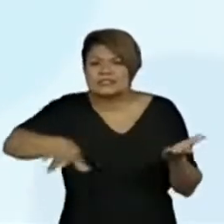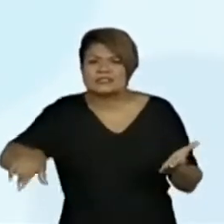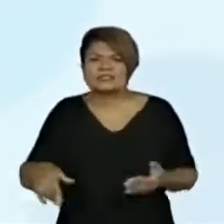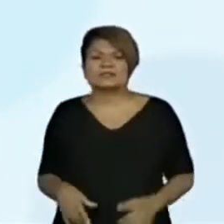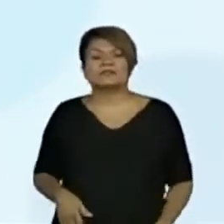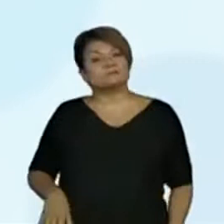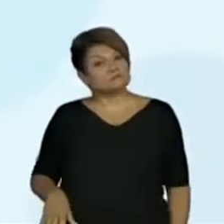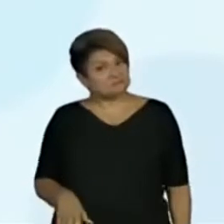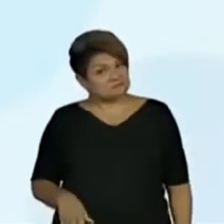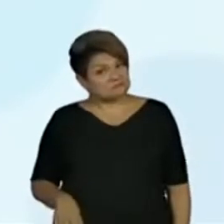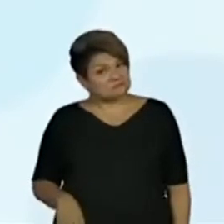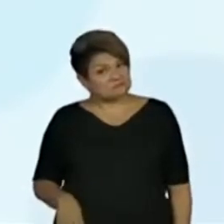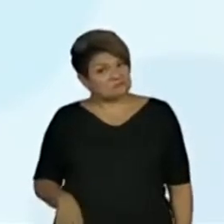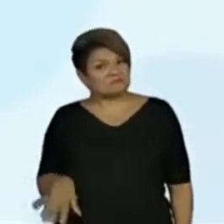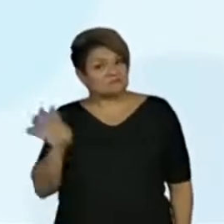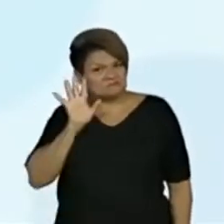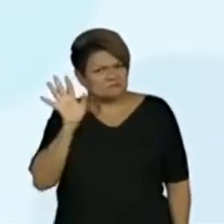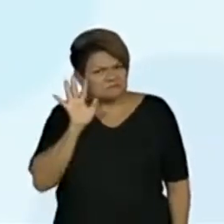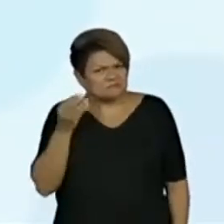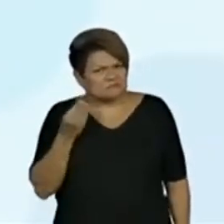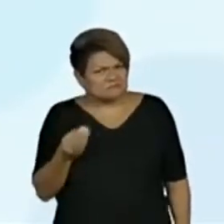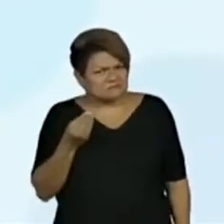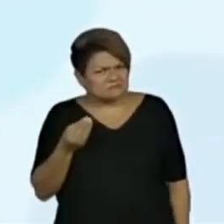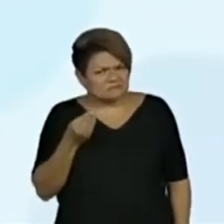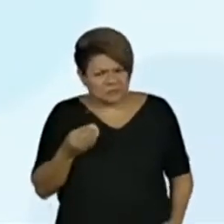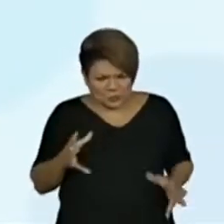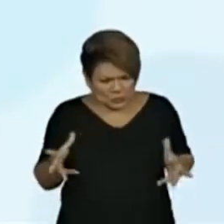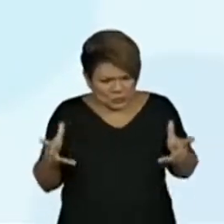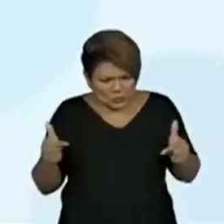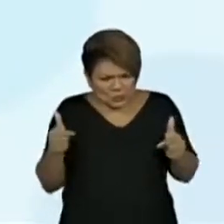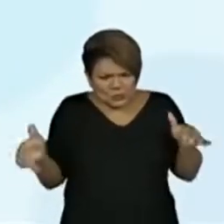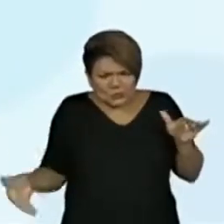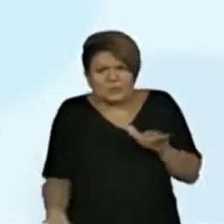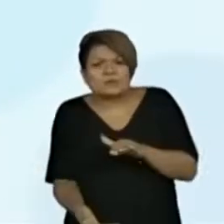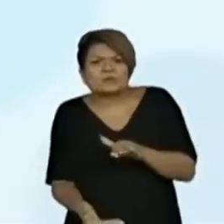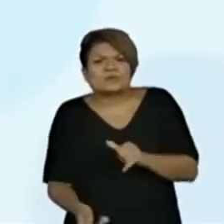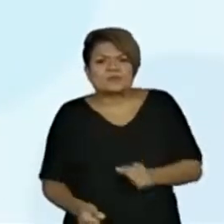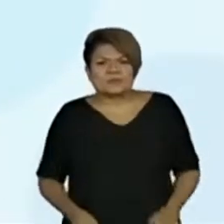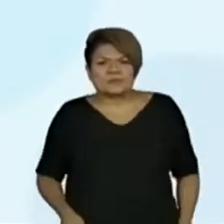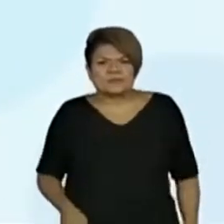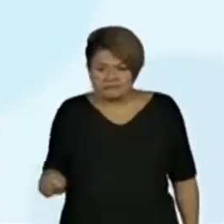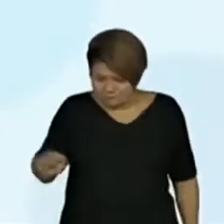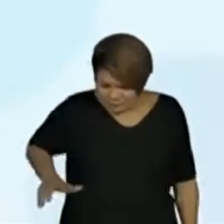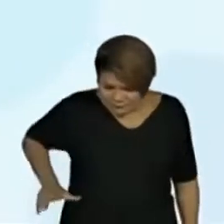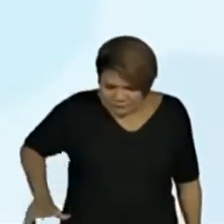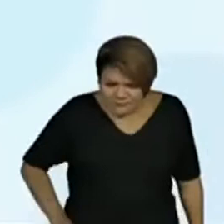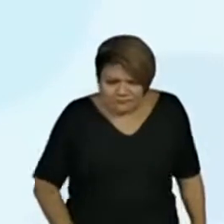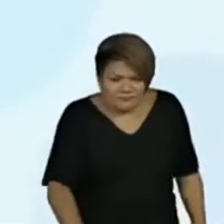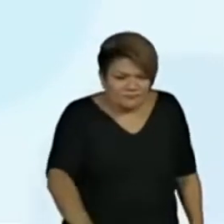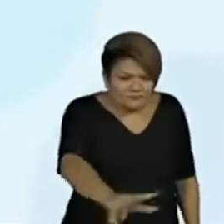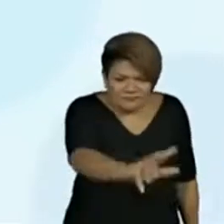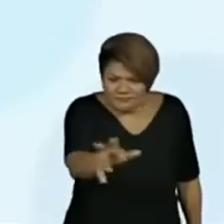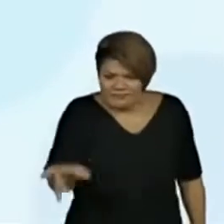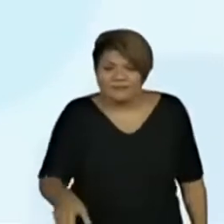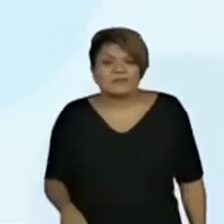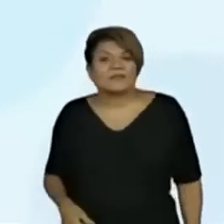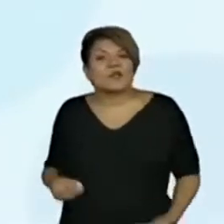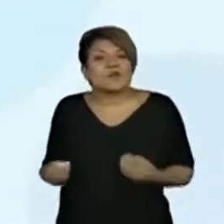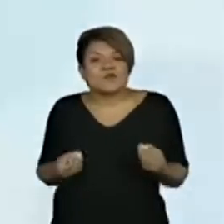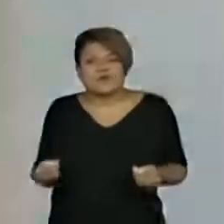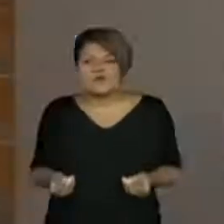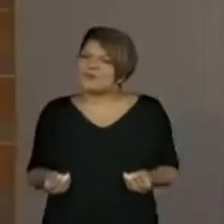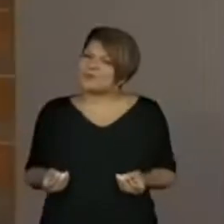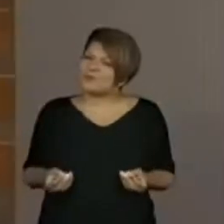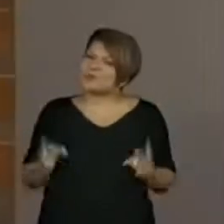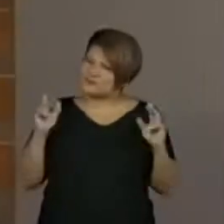Vocês podiam imaginar que ia ter tudo isso. Olha só, salamandra aquática. Olha que